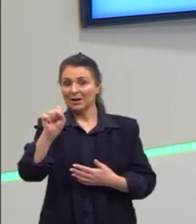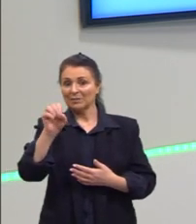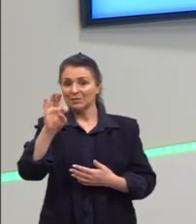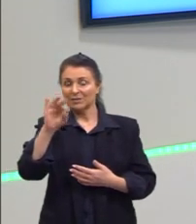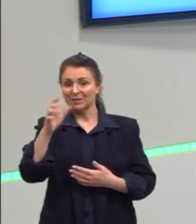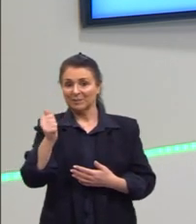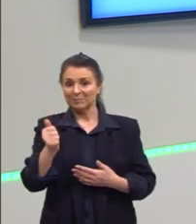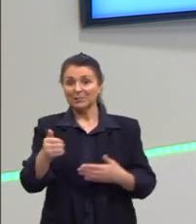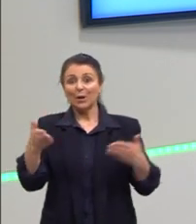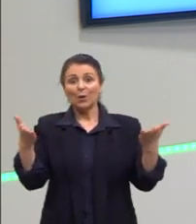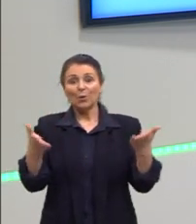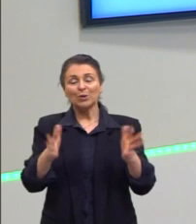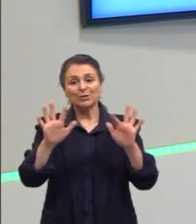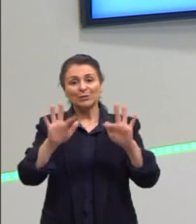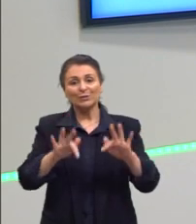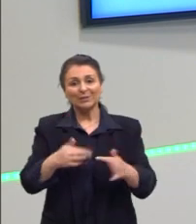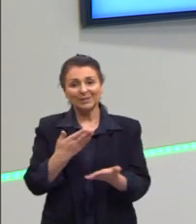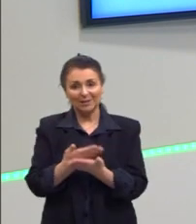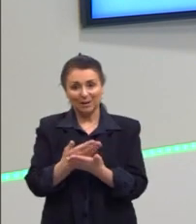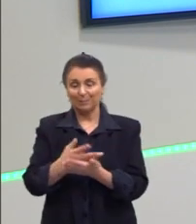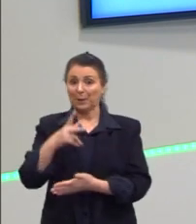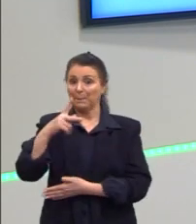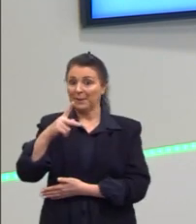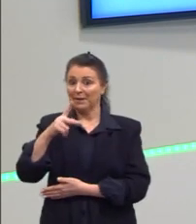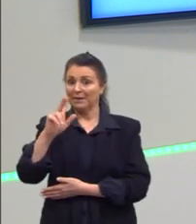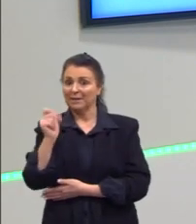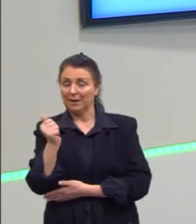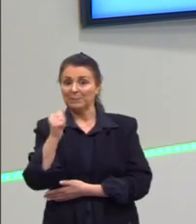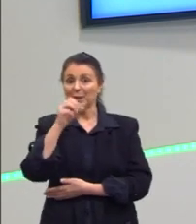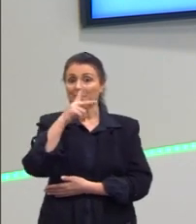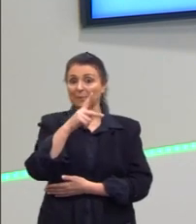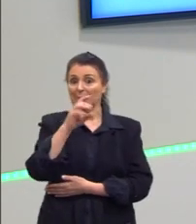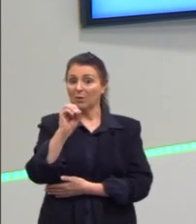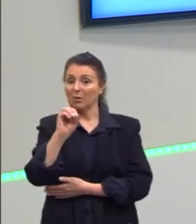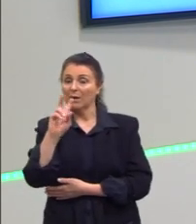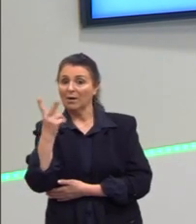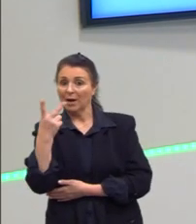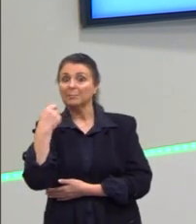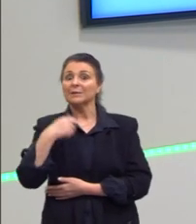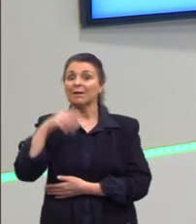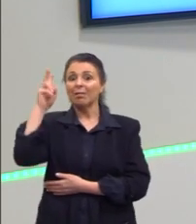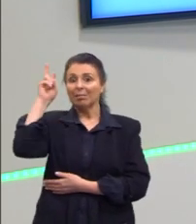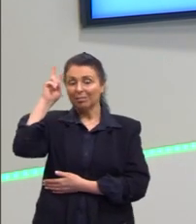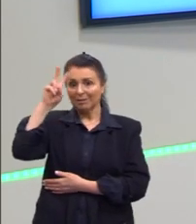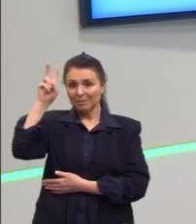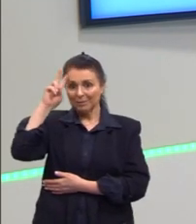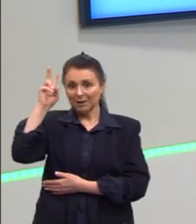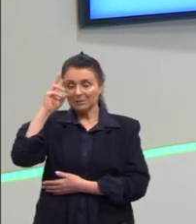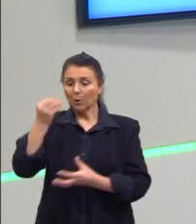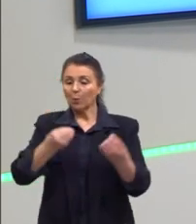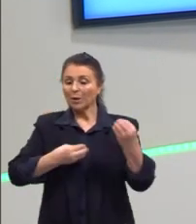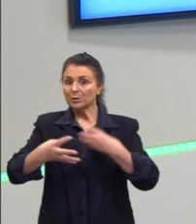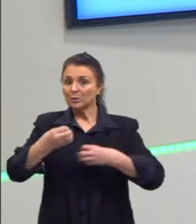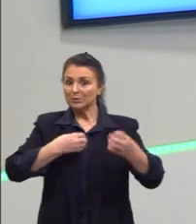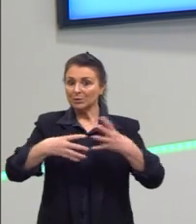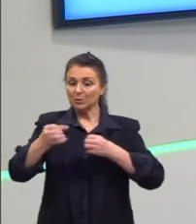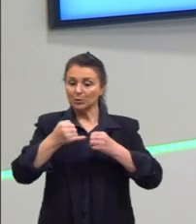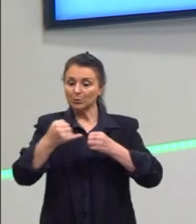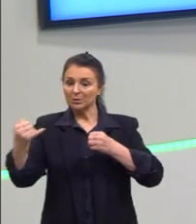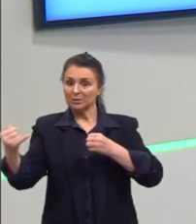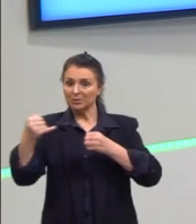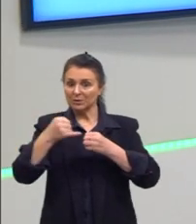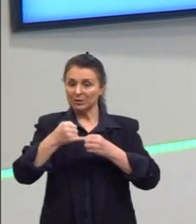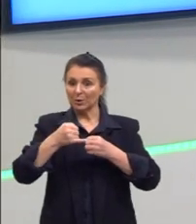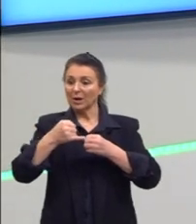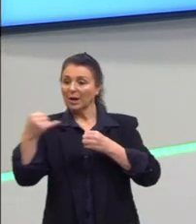hoje era isso. Quando se fala de pH e pOH, a gente precisa lembrar que são as concentrações dos íons, tanto